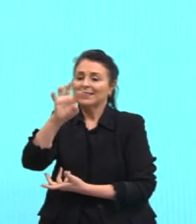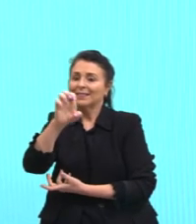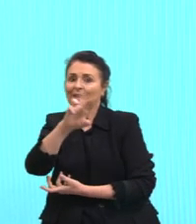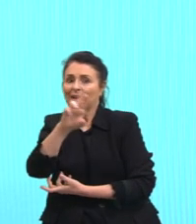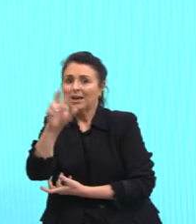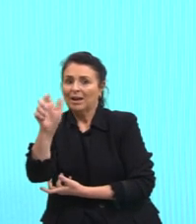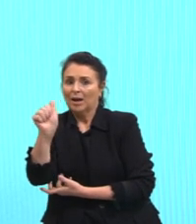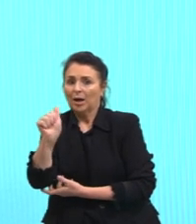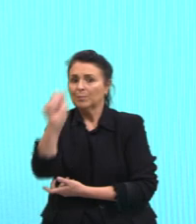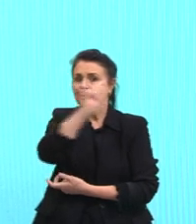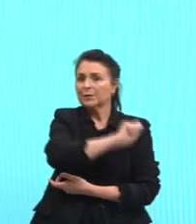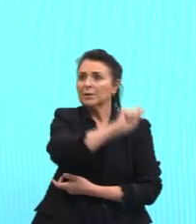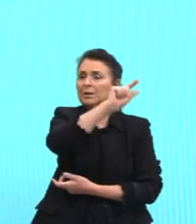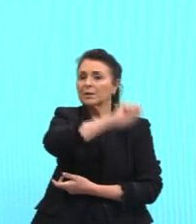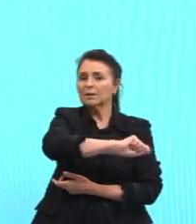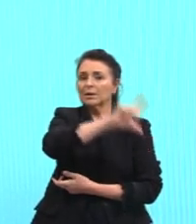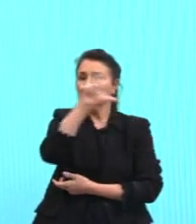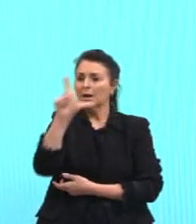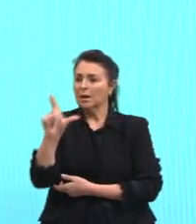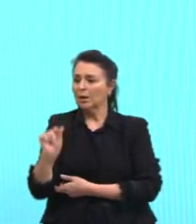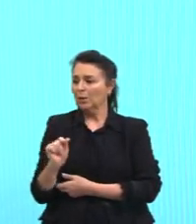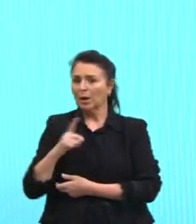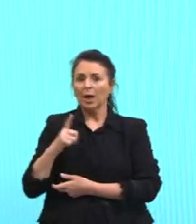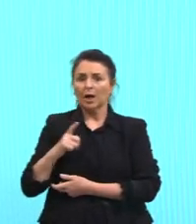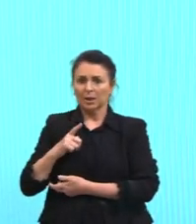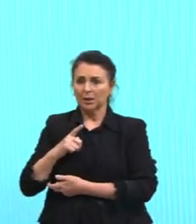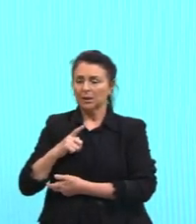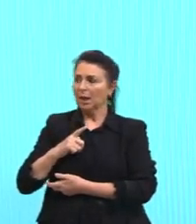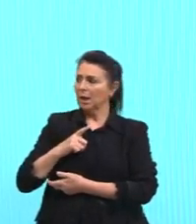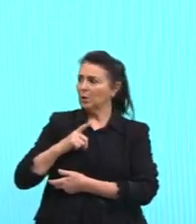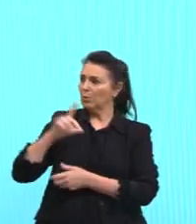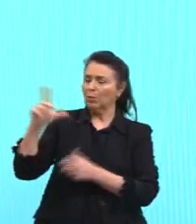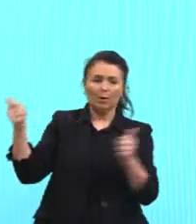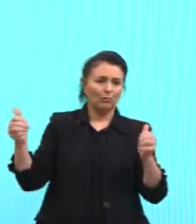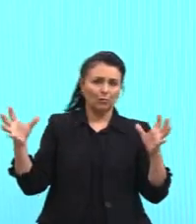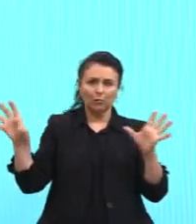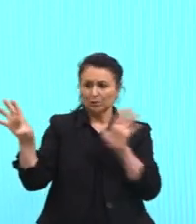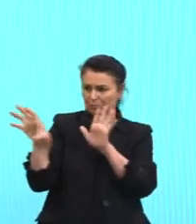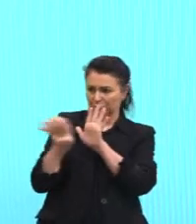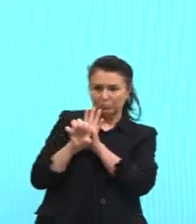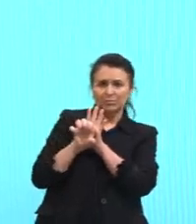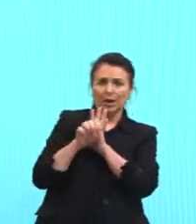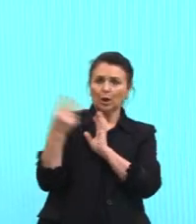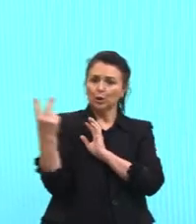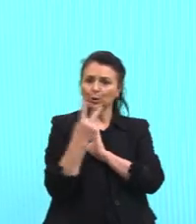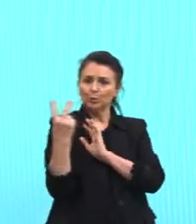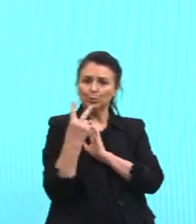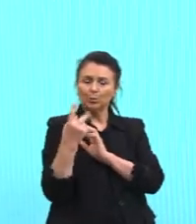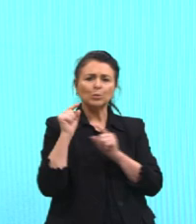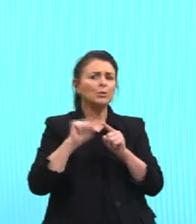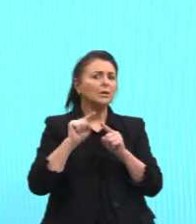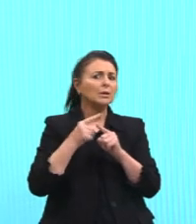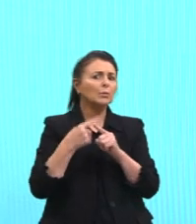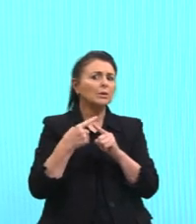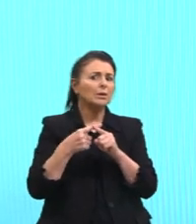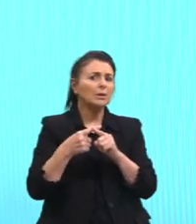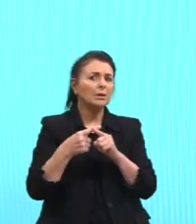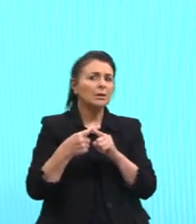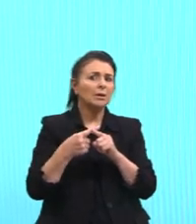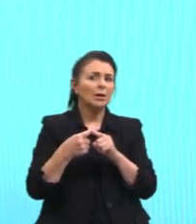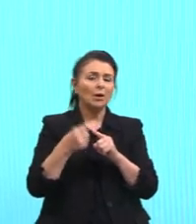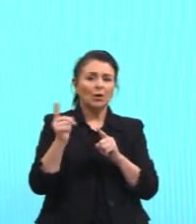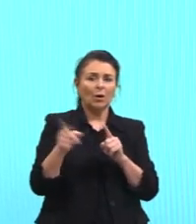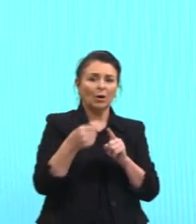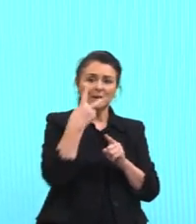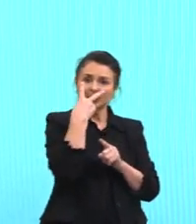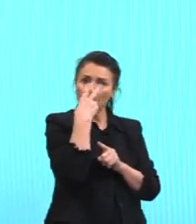existe uma força de interação entre a Terra e a Lua. E aí, temos as forças aqui, ó. O acontece? Sinal oposto. Porque elas